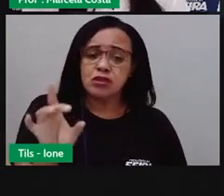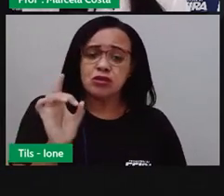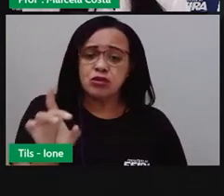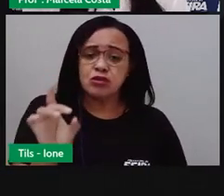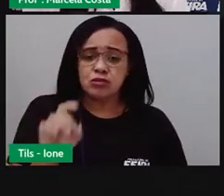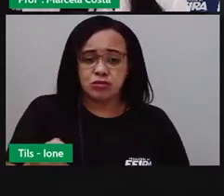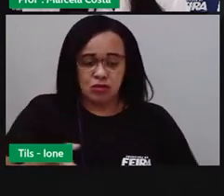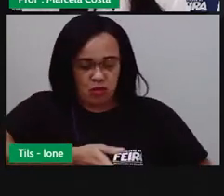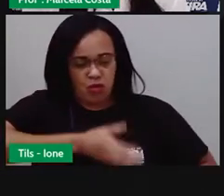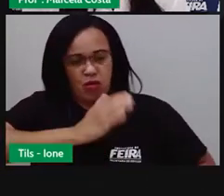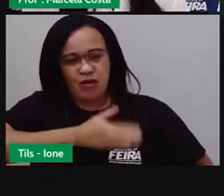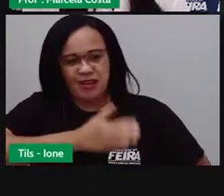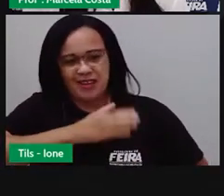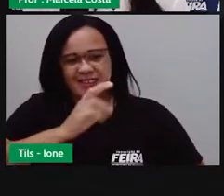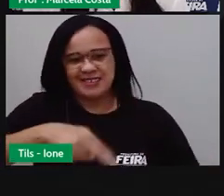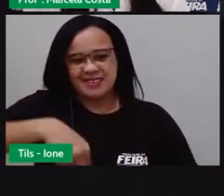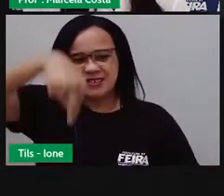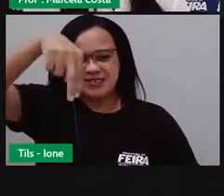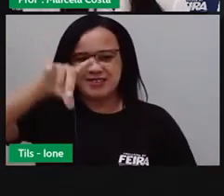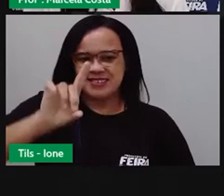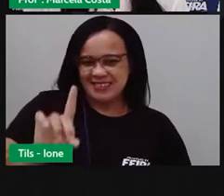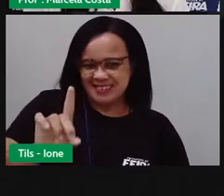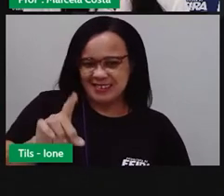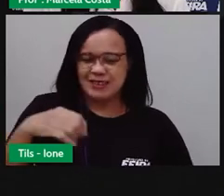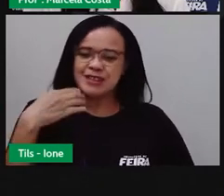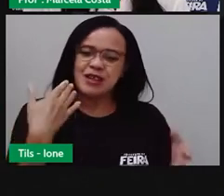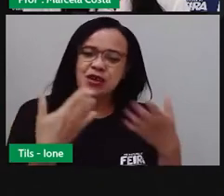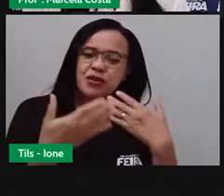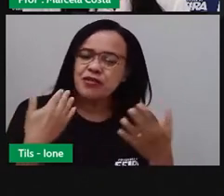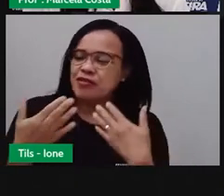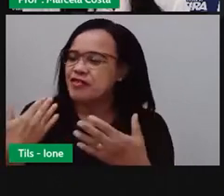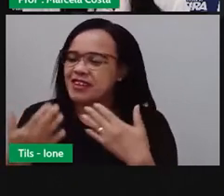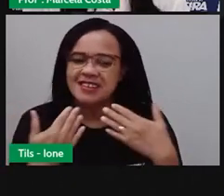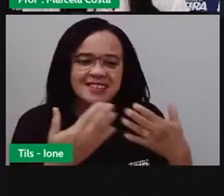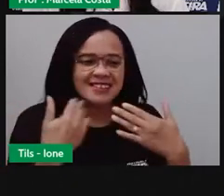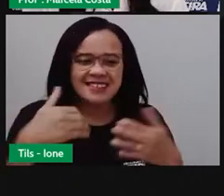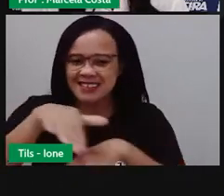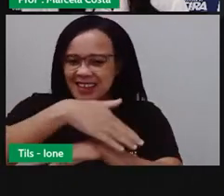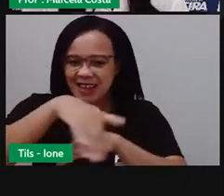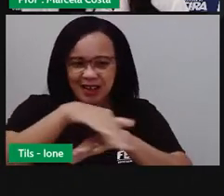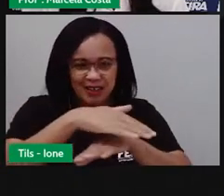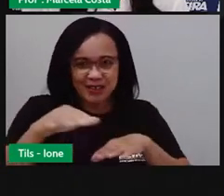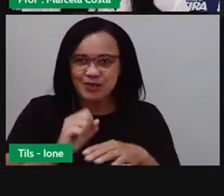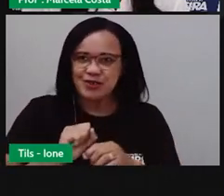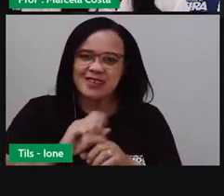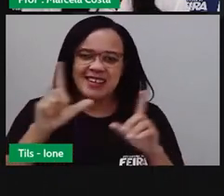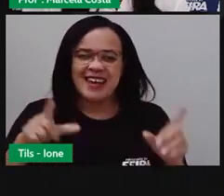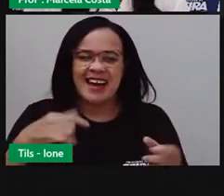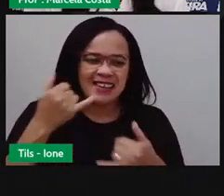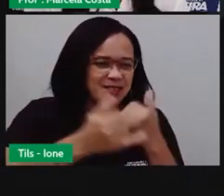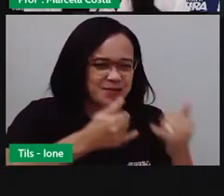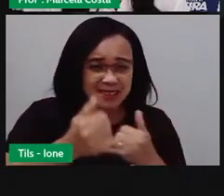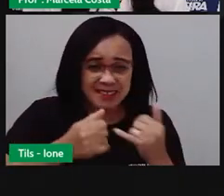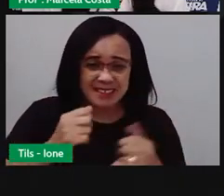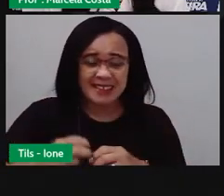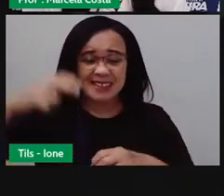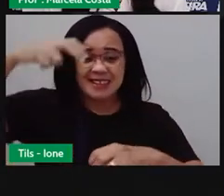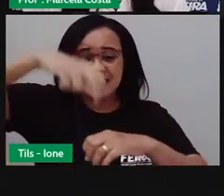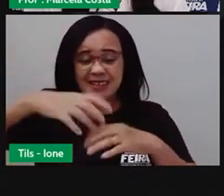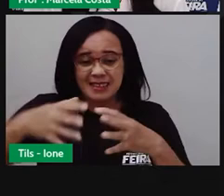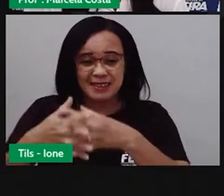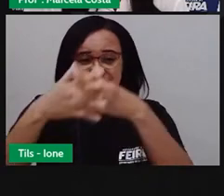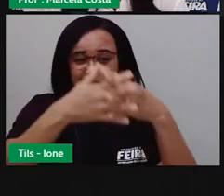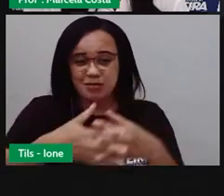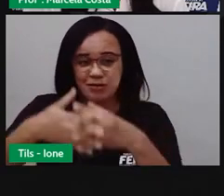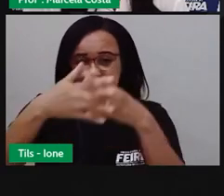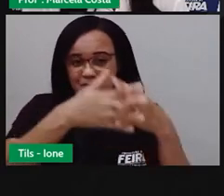coração nordestino. As conversas de calçada, os calos de assombração. Em riba de um caminhão, a mudança